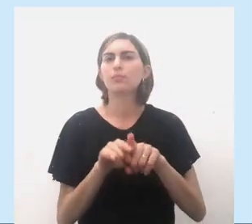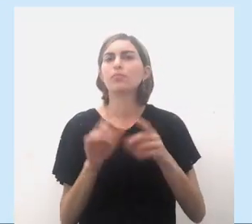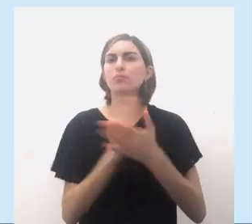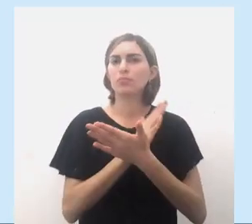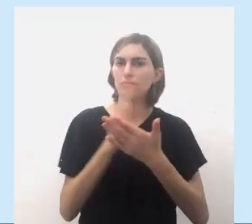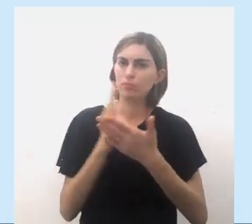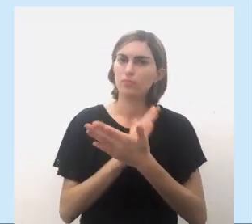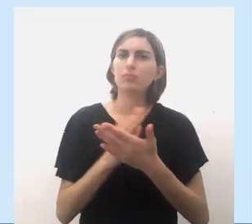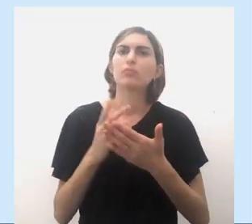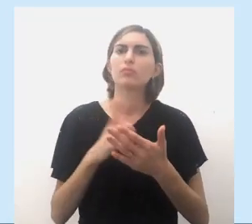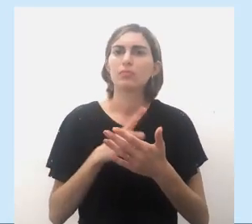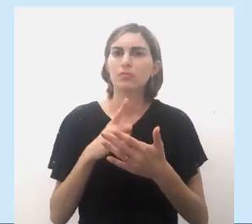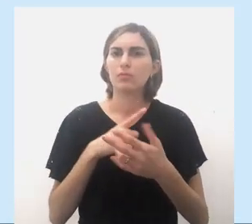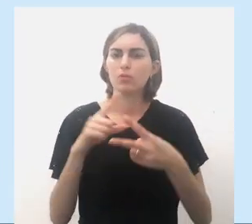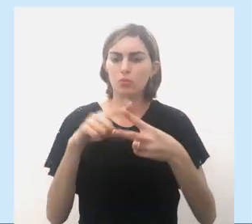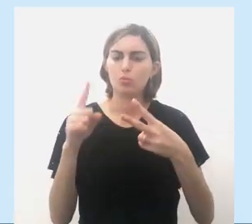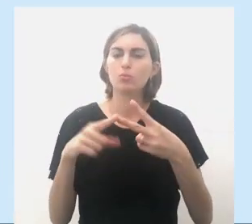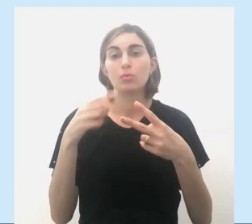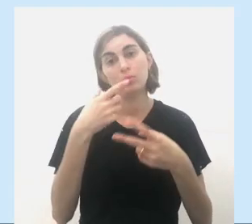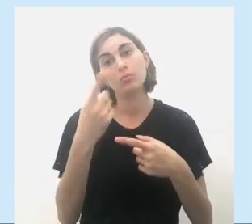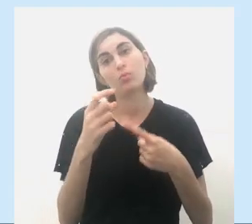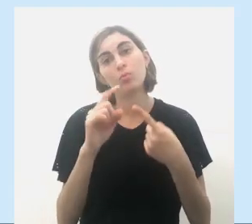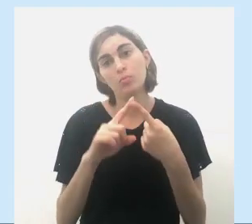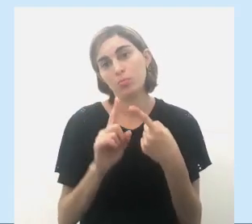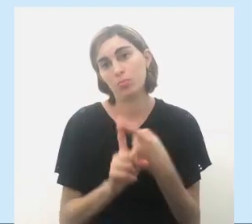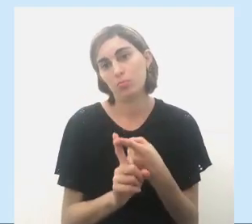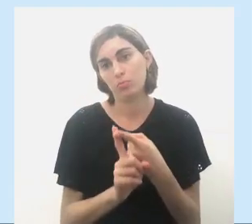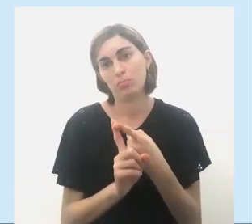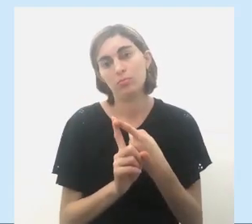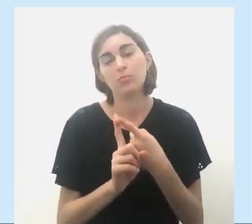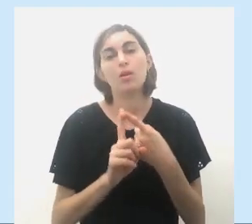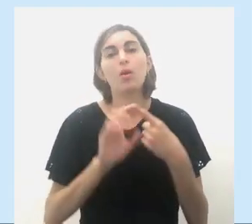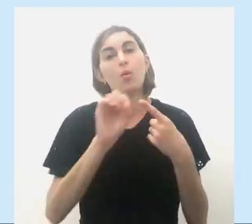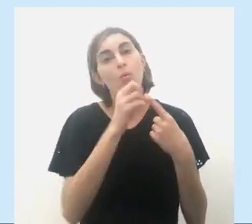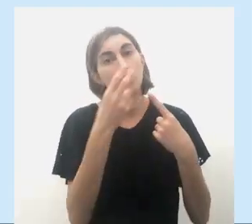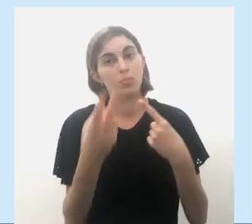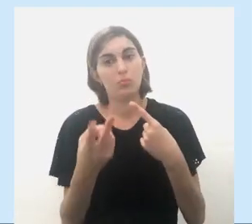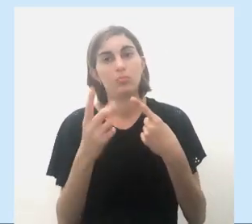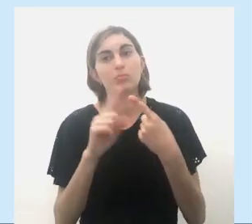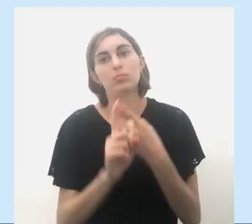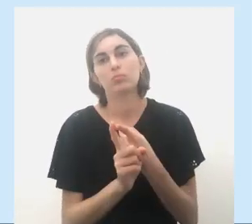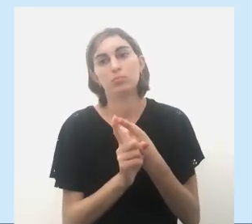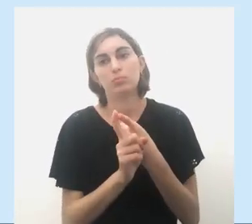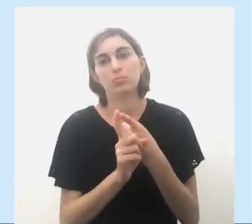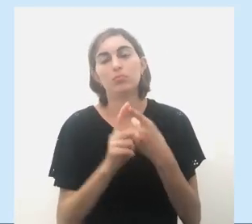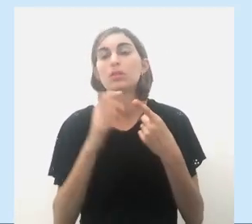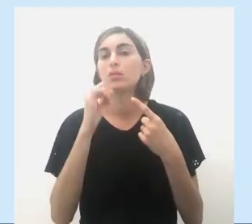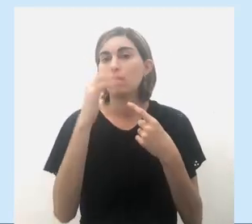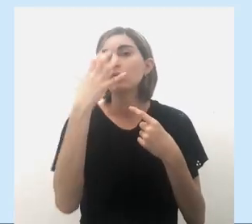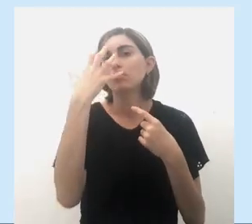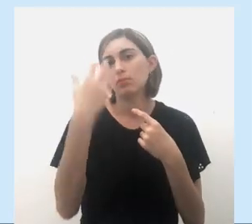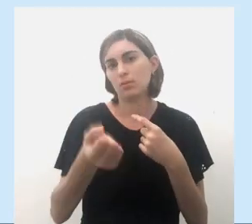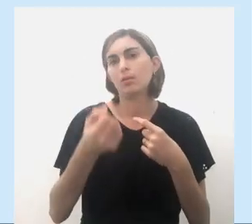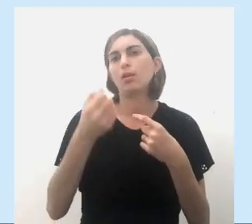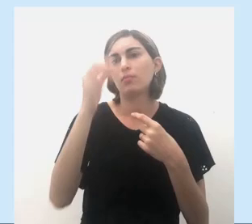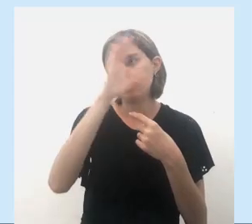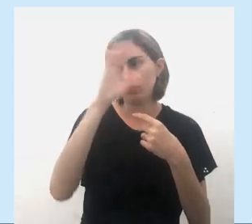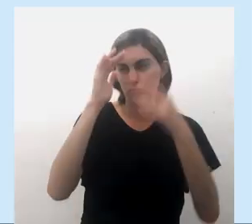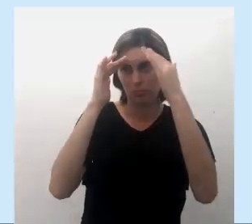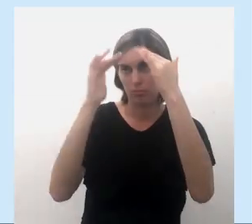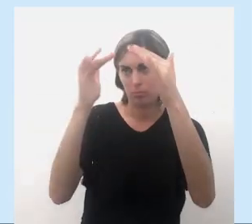duas opções. Ou se